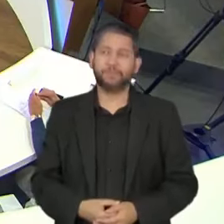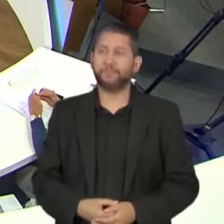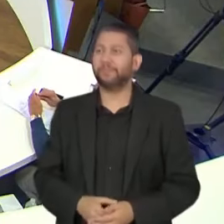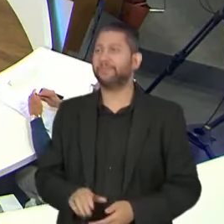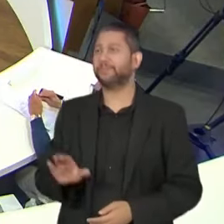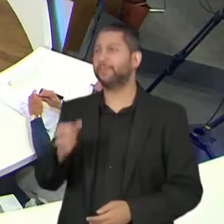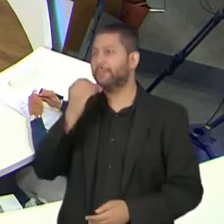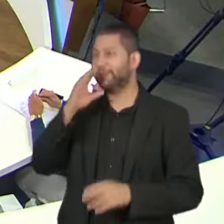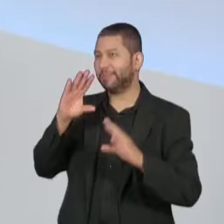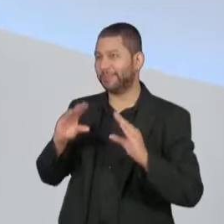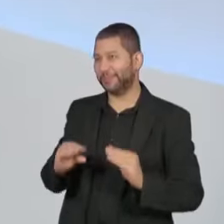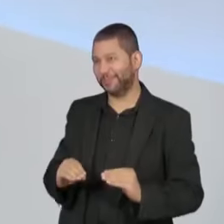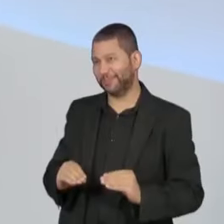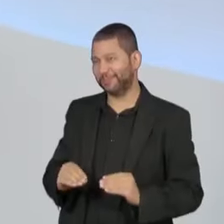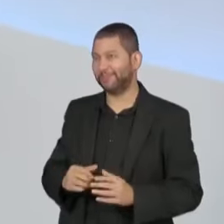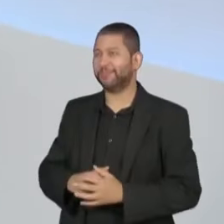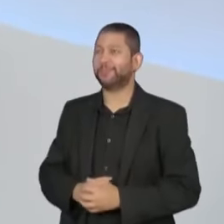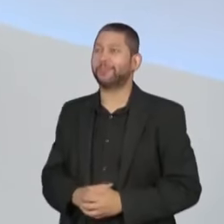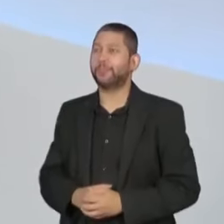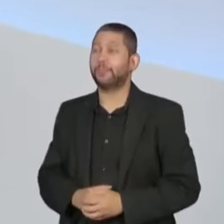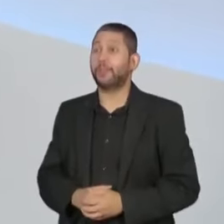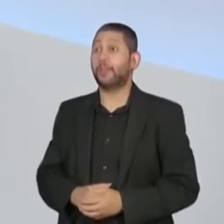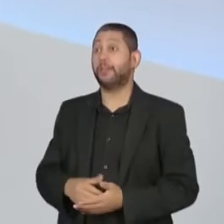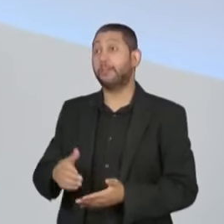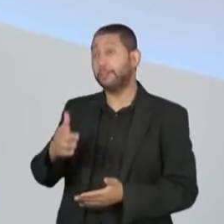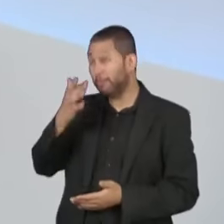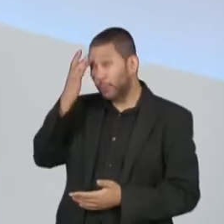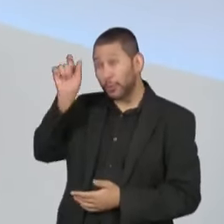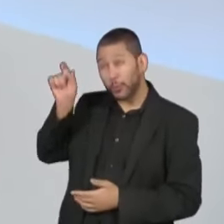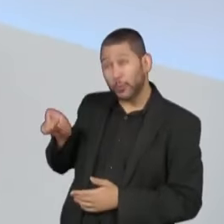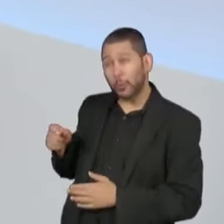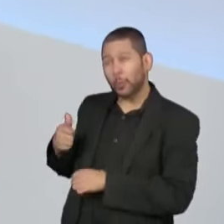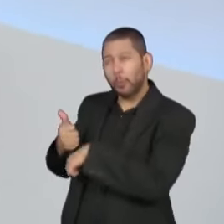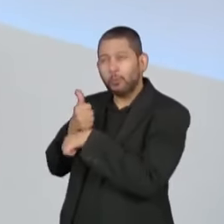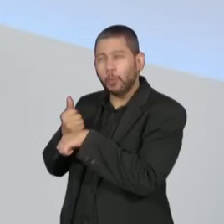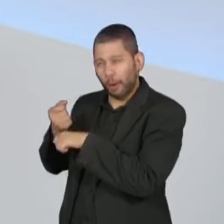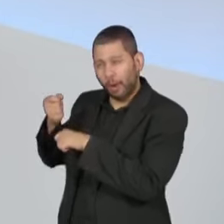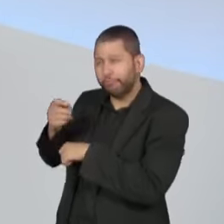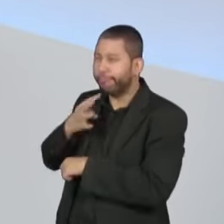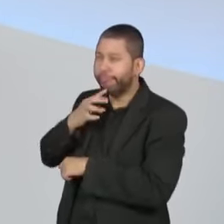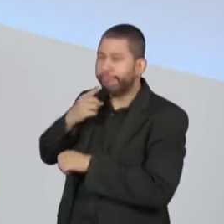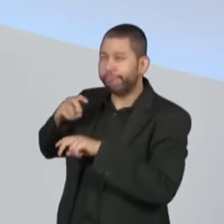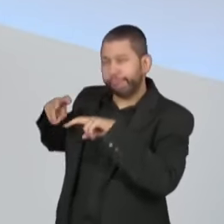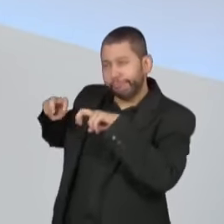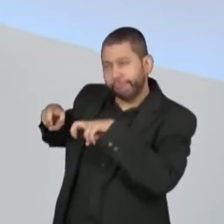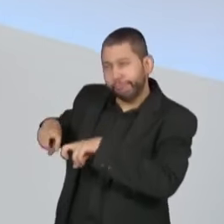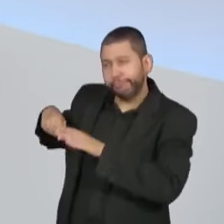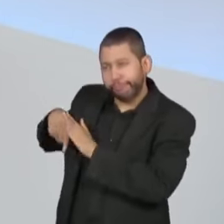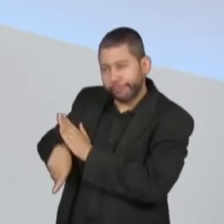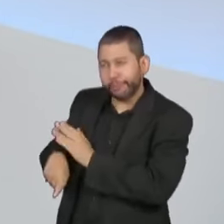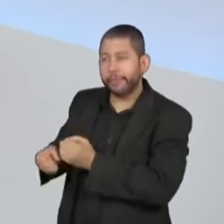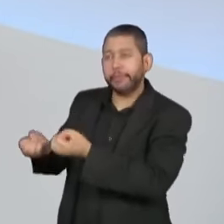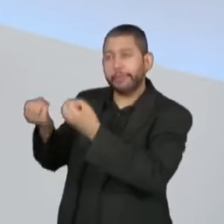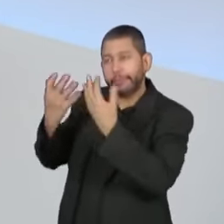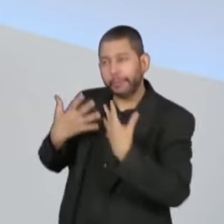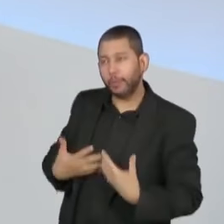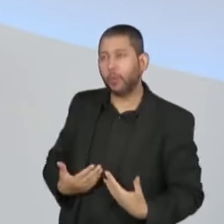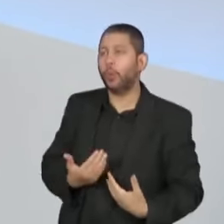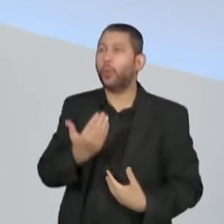Doutor, boa noite. A gente já começa a ouvir de alguns especialistas que os alimentos